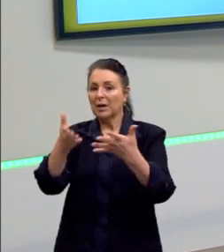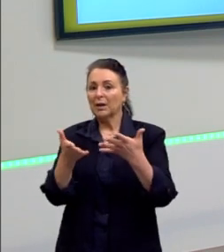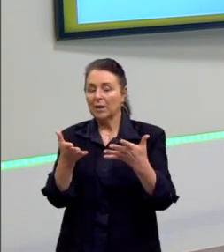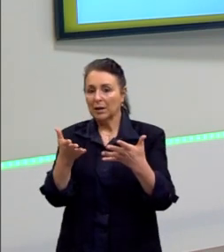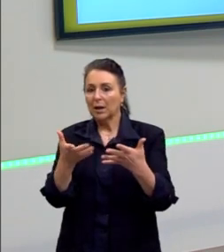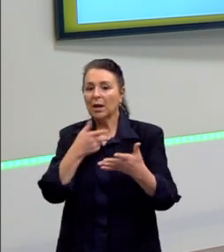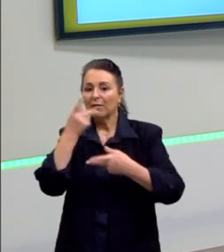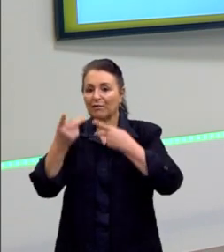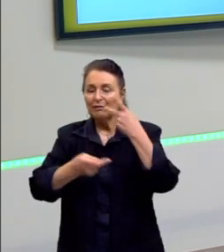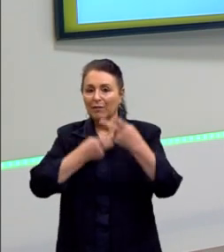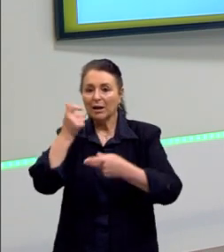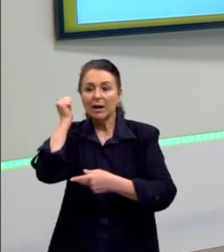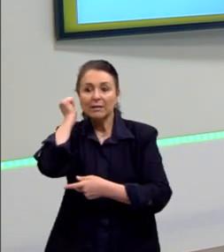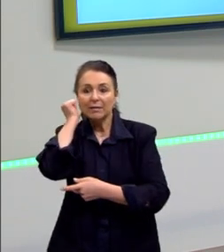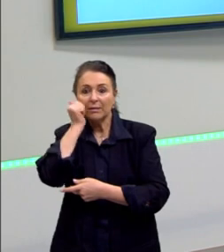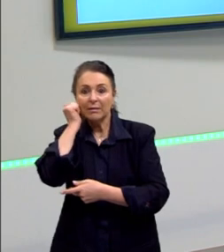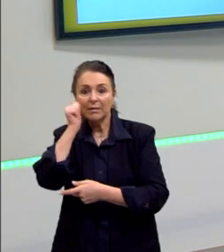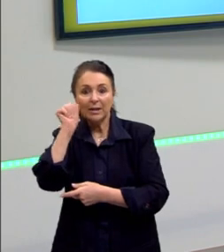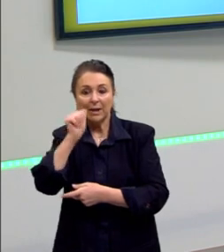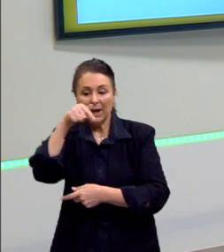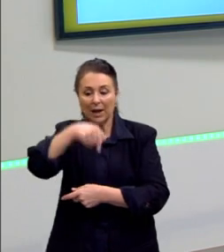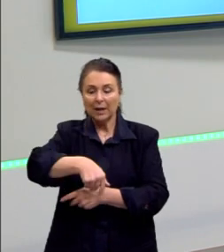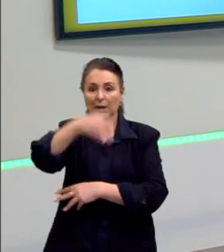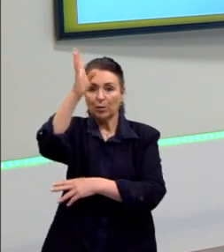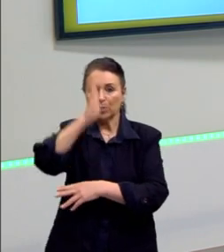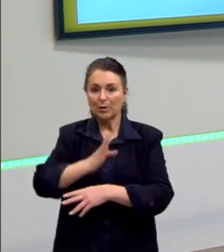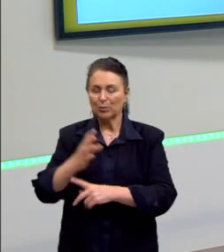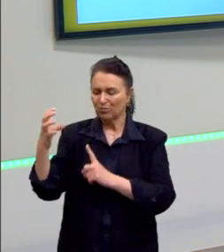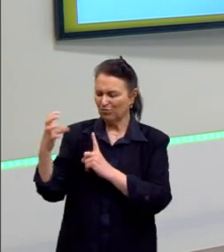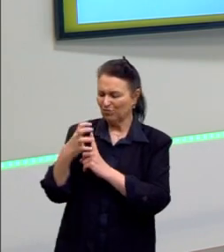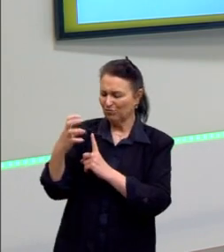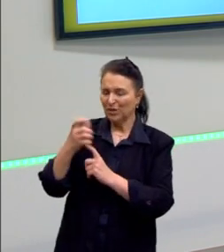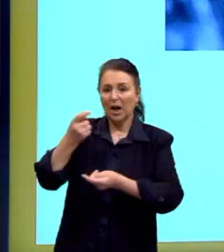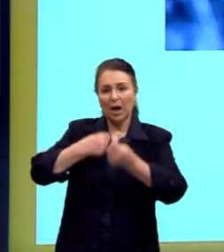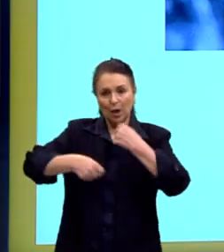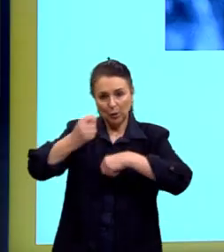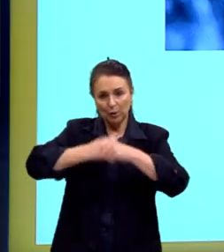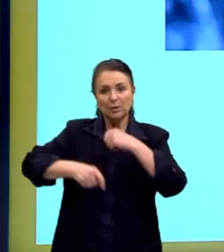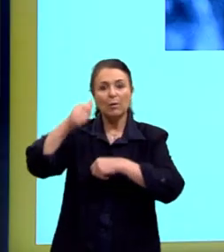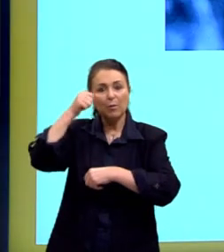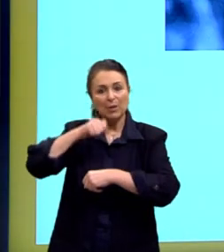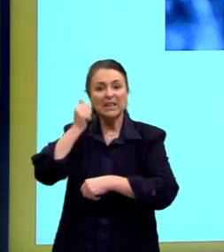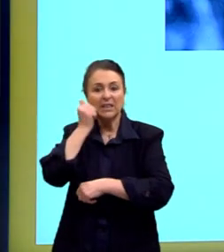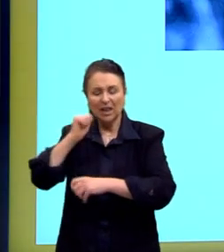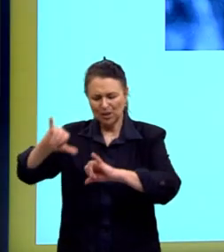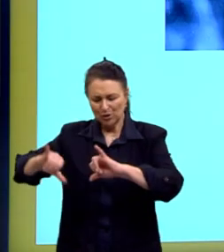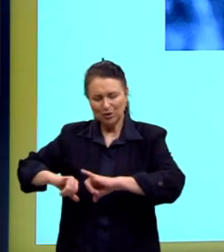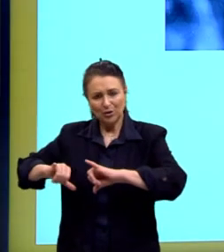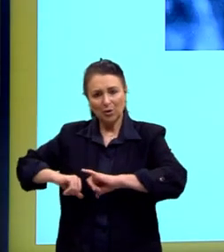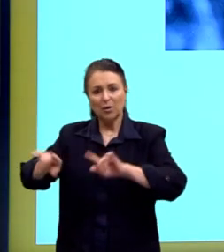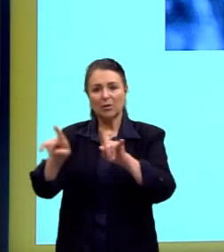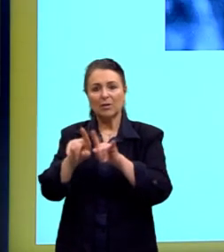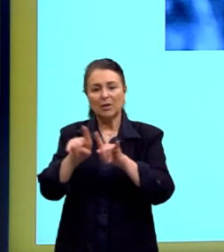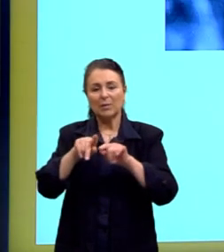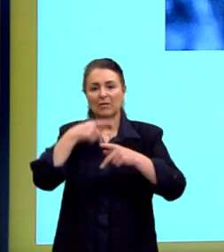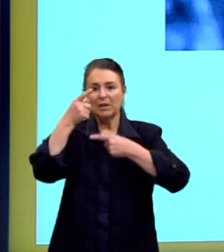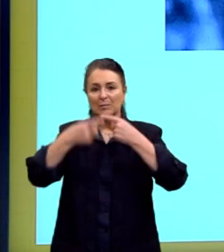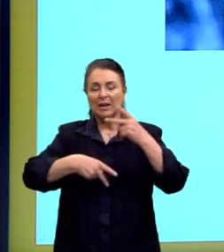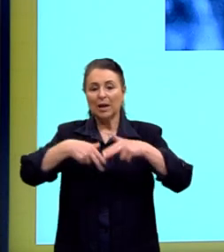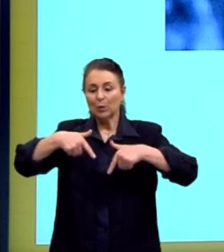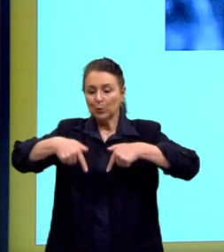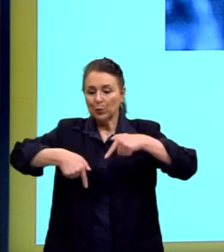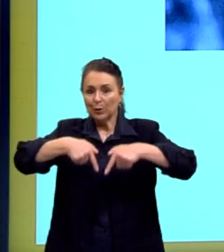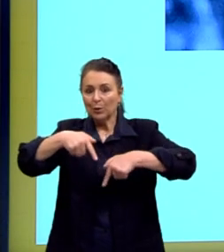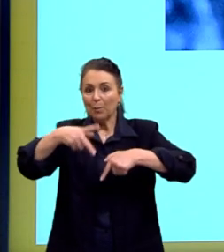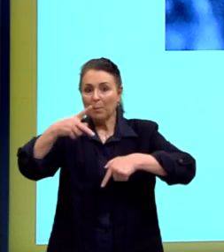a condição da mulher negra no Brasil, toda a opressão econômica que ela sofre. Vai falar também, por exemplo, que o Quilombo de Palmares